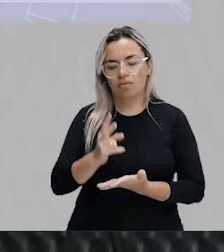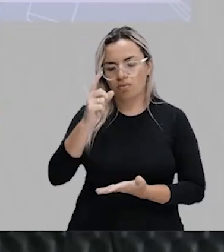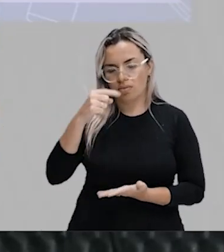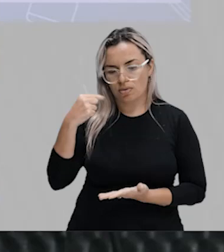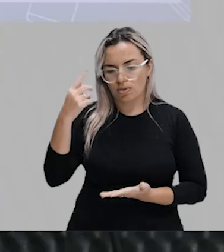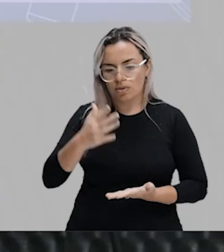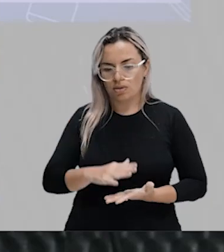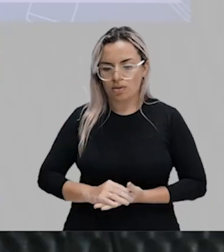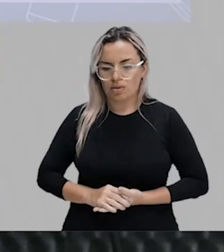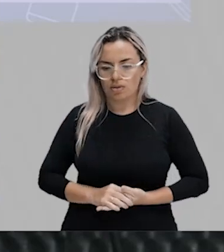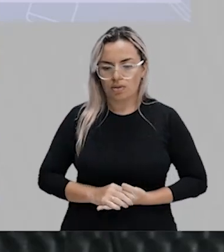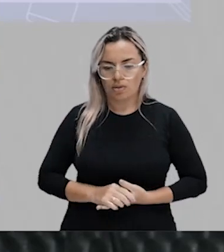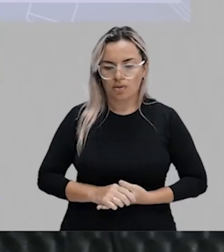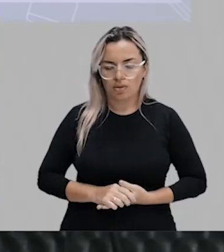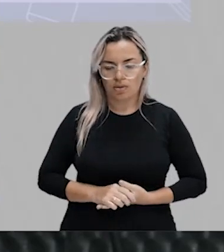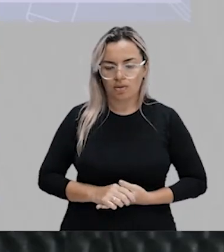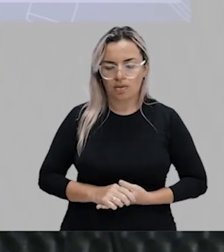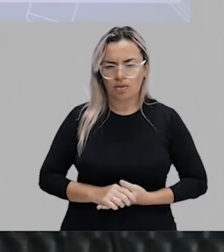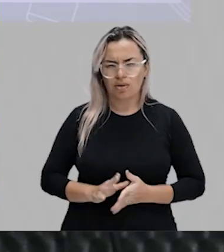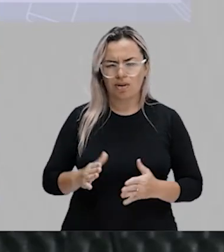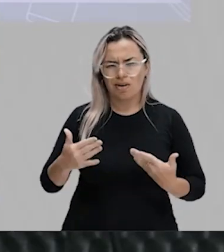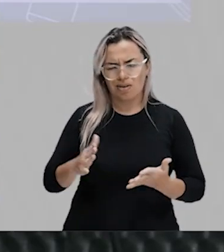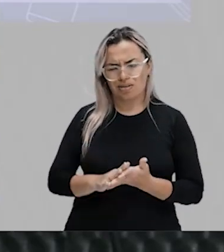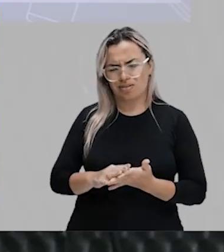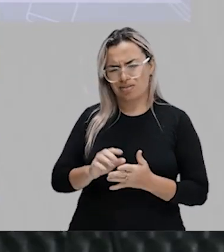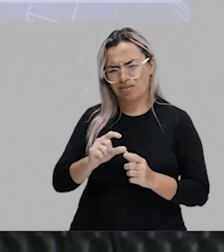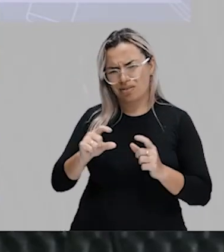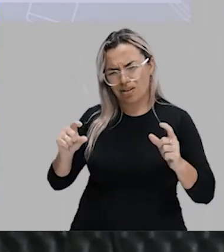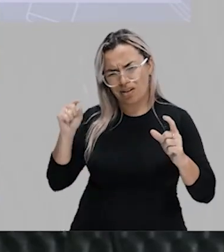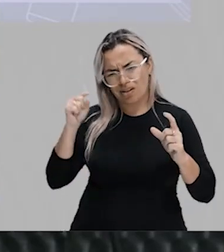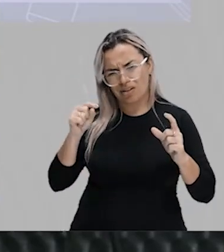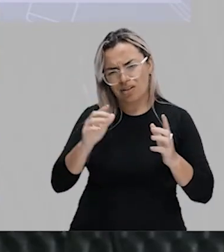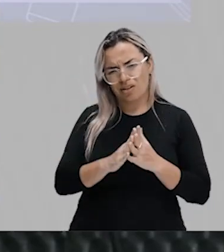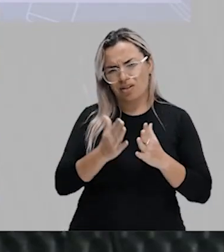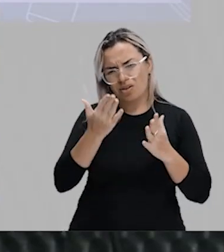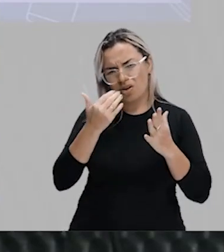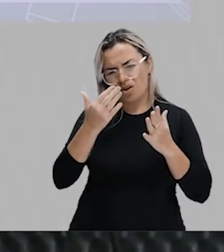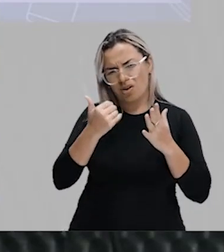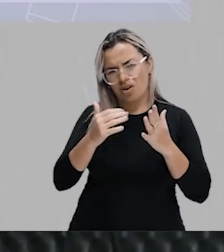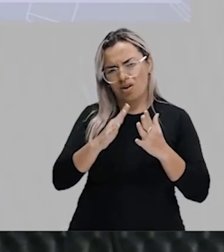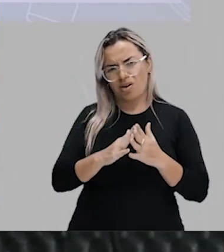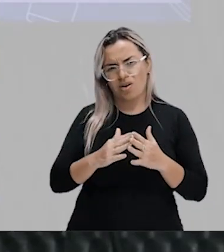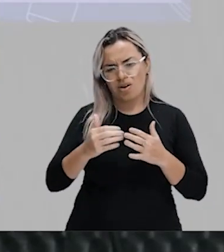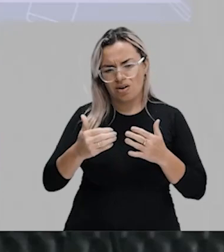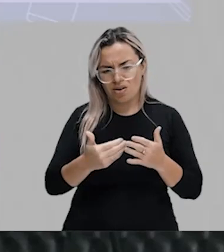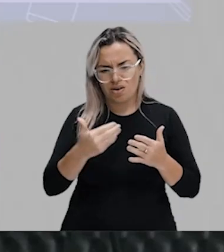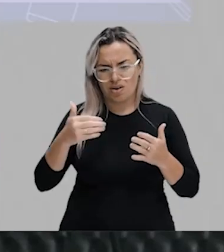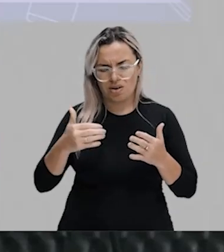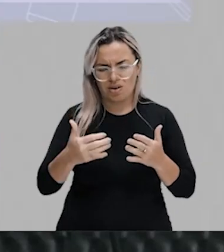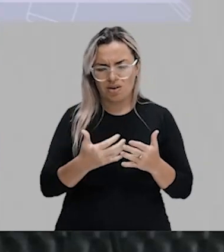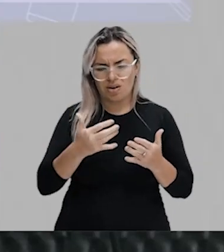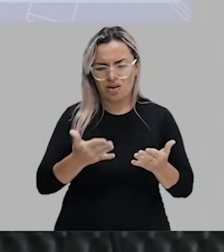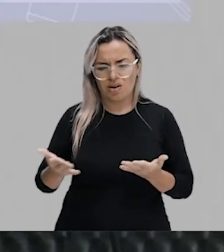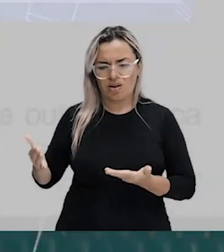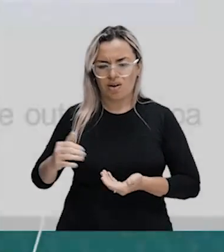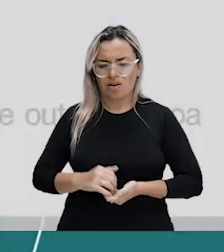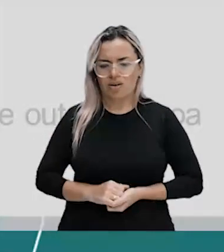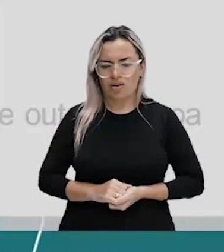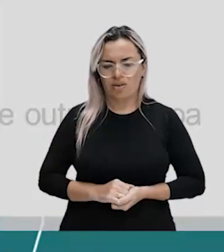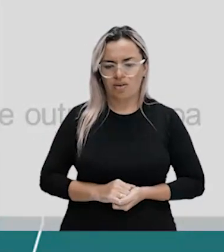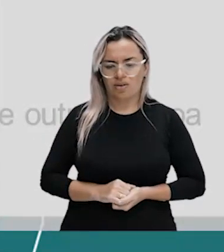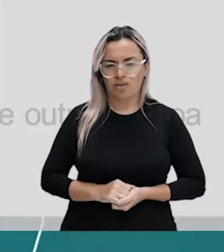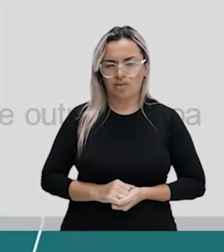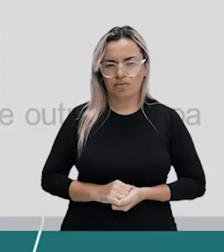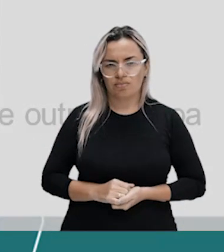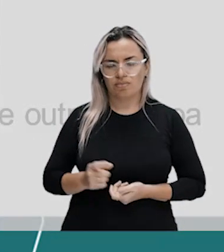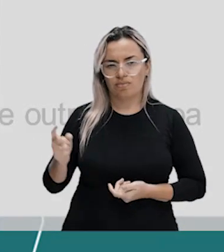Ih, professora, essa sopa é o quê? Ela é engraçada, né? Porque ela é uma sopa boba, né? Comer la sopa boba quer dizer ficar na aba